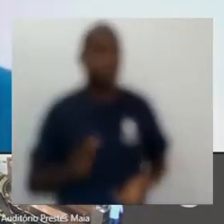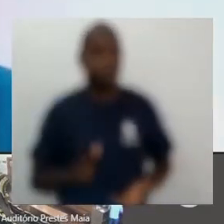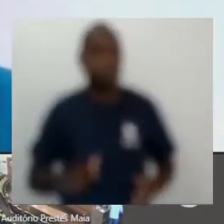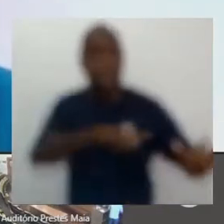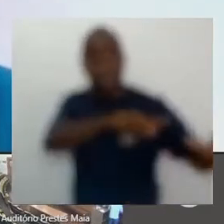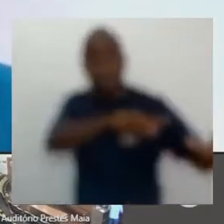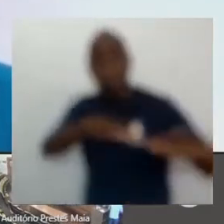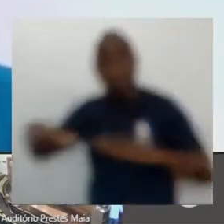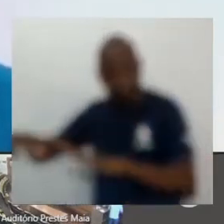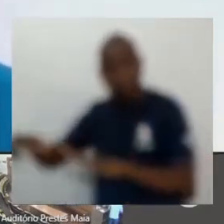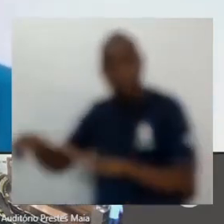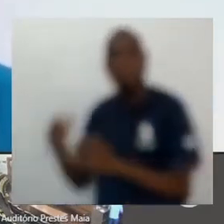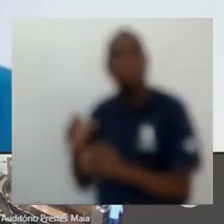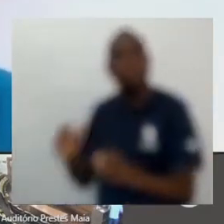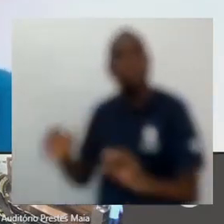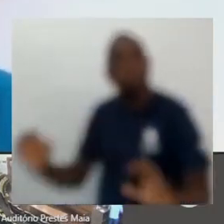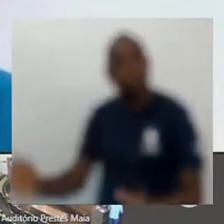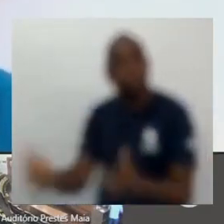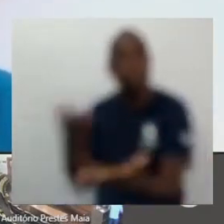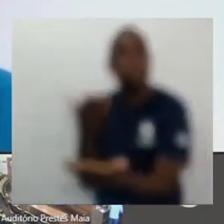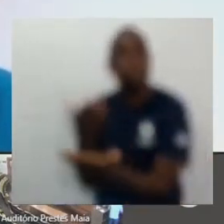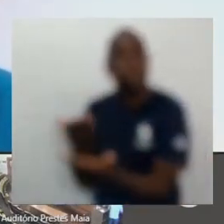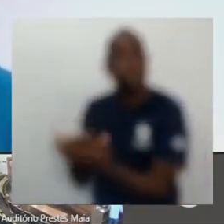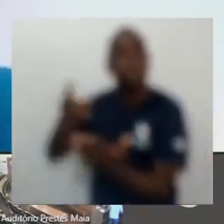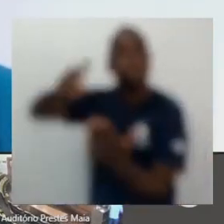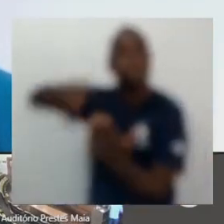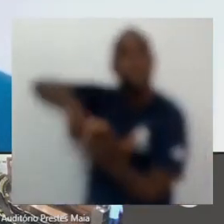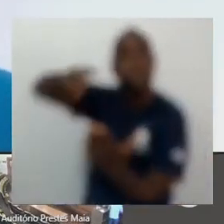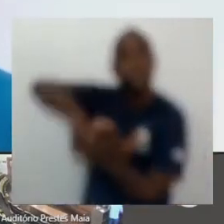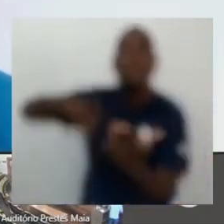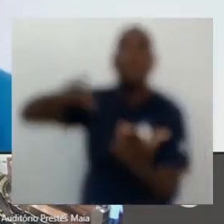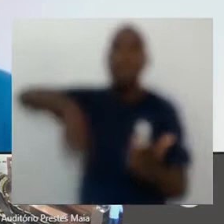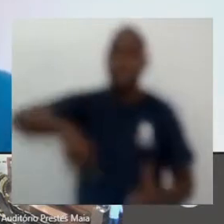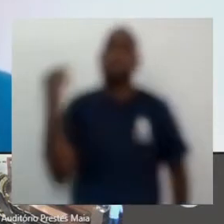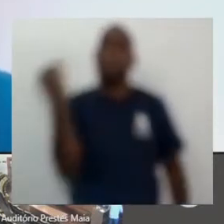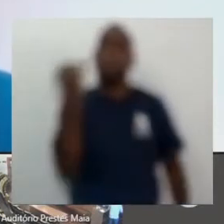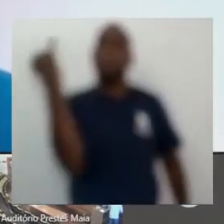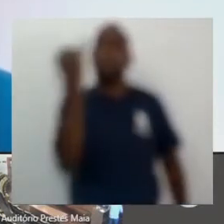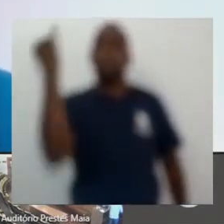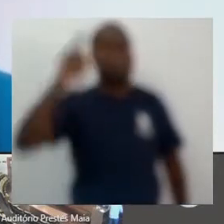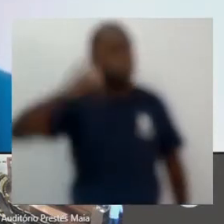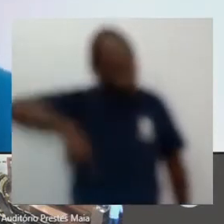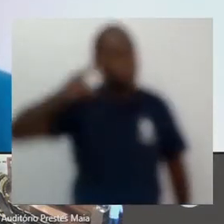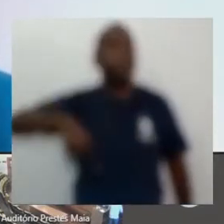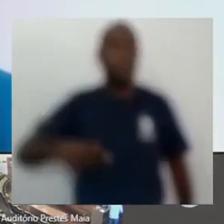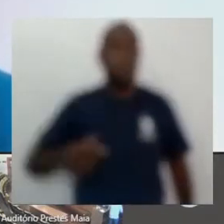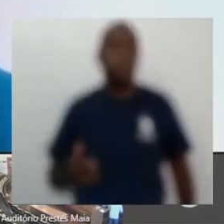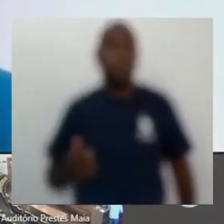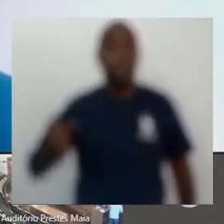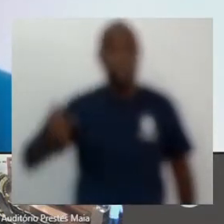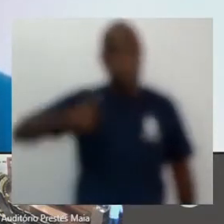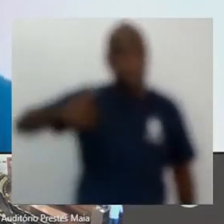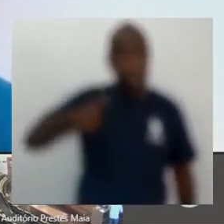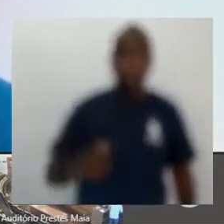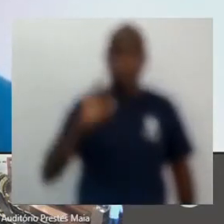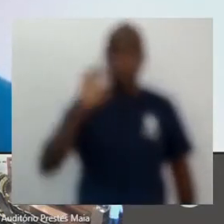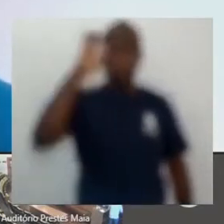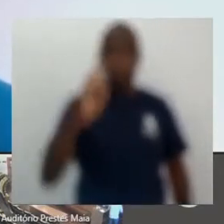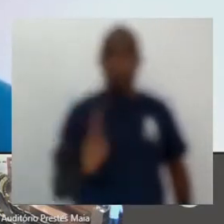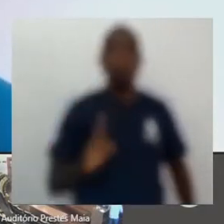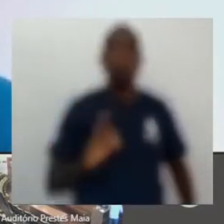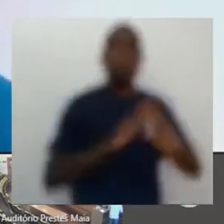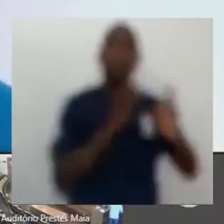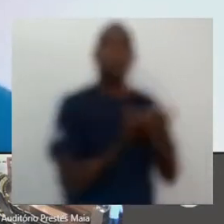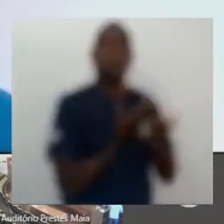à leitura e estudo, ela é muito importante, ela é muito importante. Como diretor de escola, venho a dizer